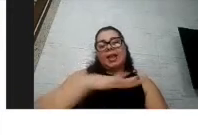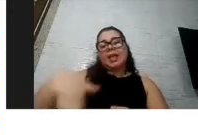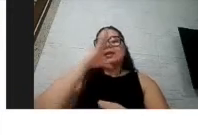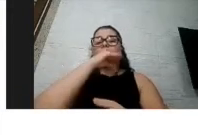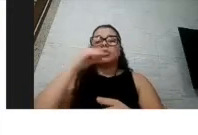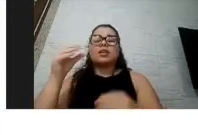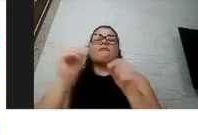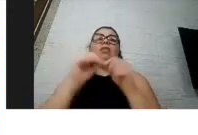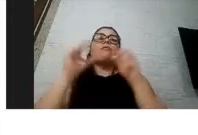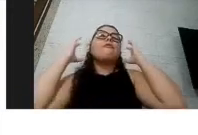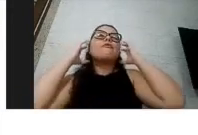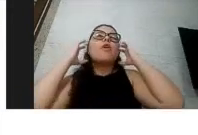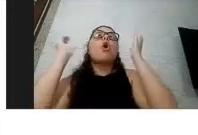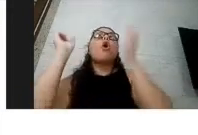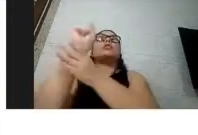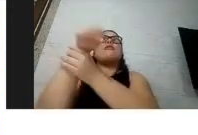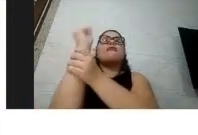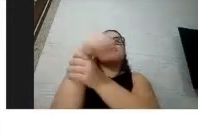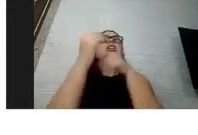psicólogo, terapeuta ocupacional,